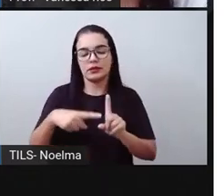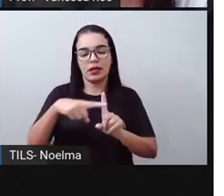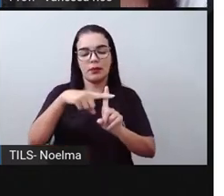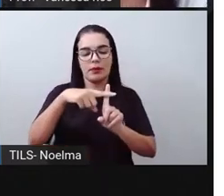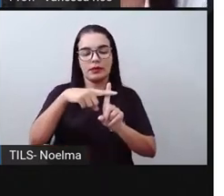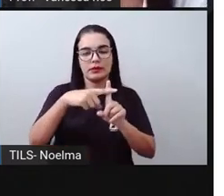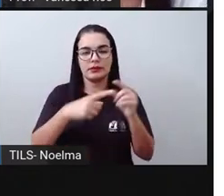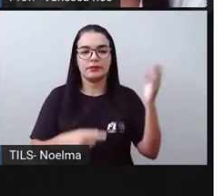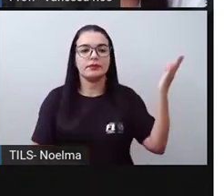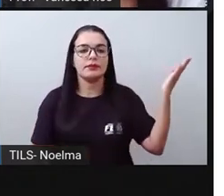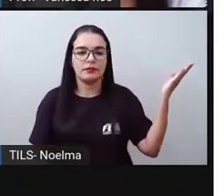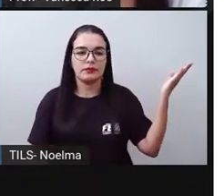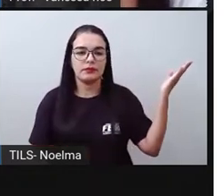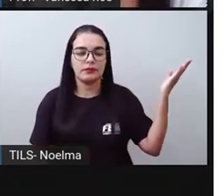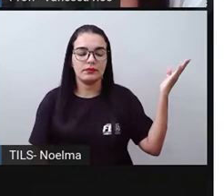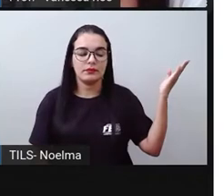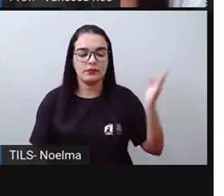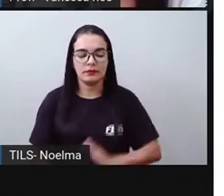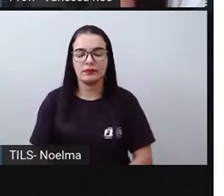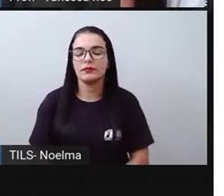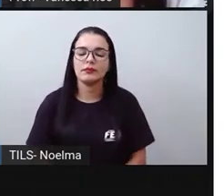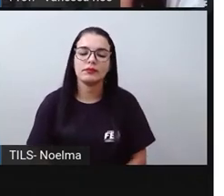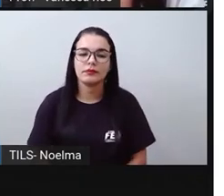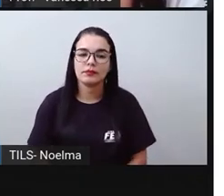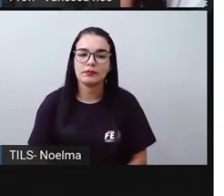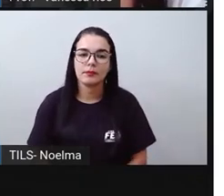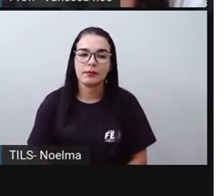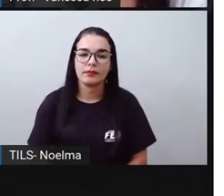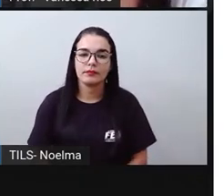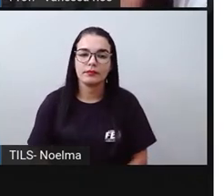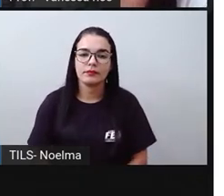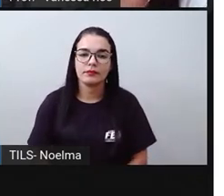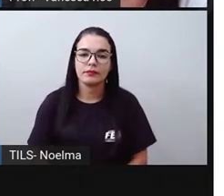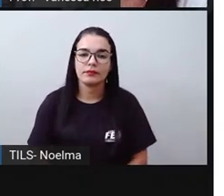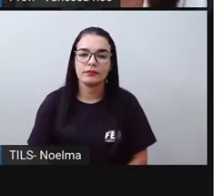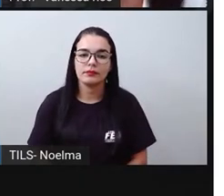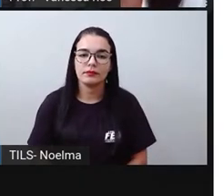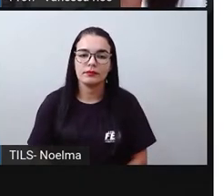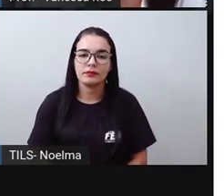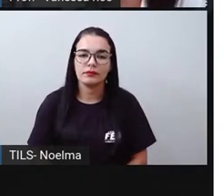fazendo, realizando a operação da adição.